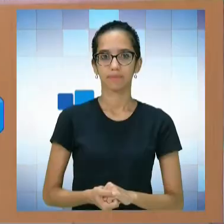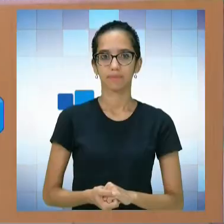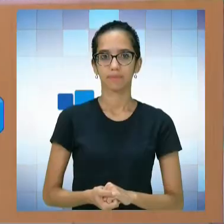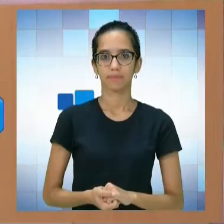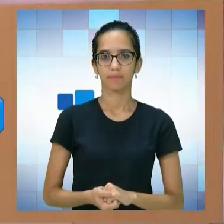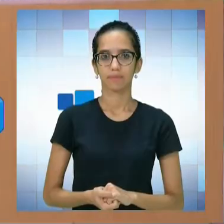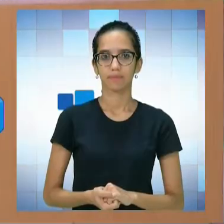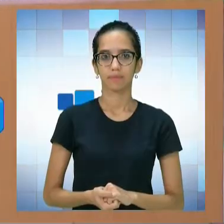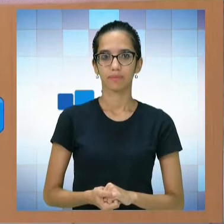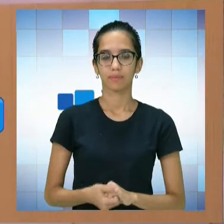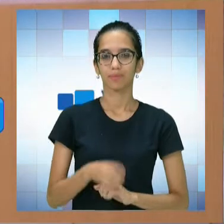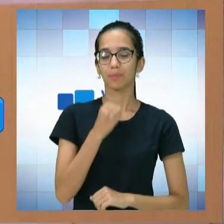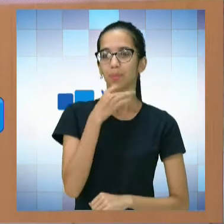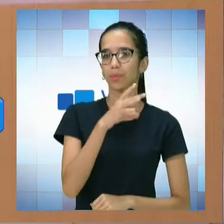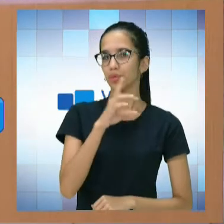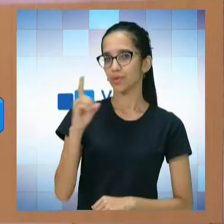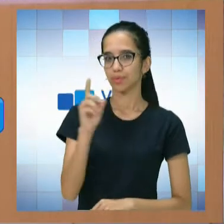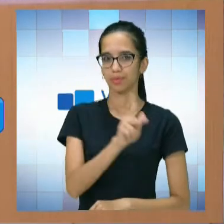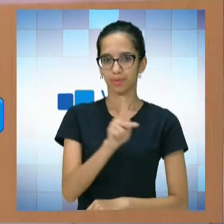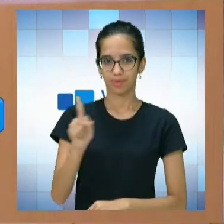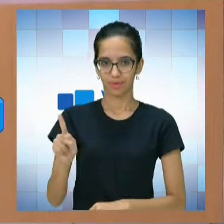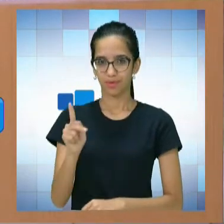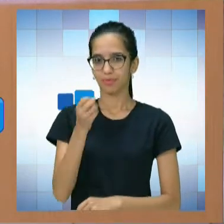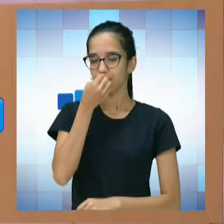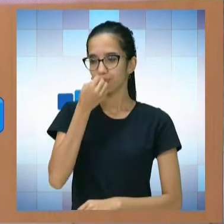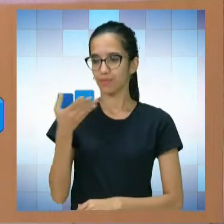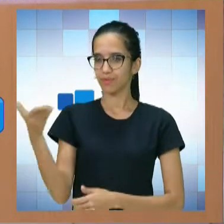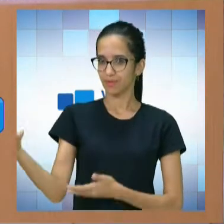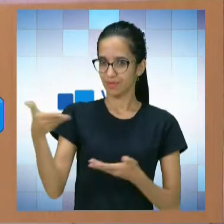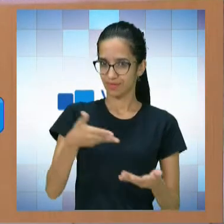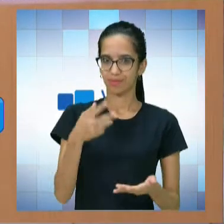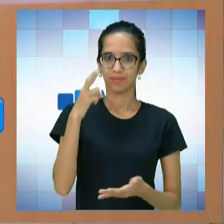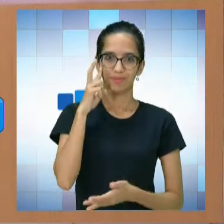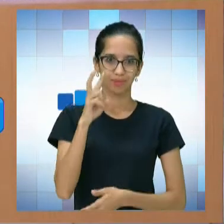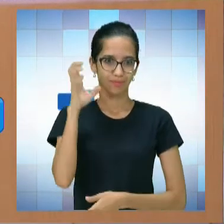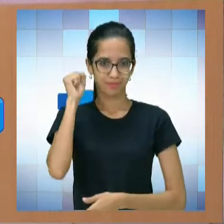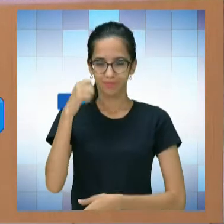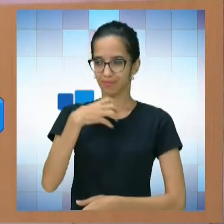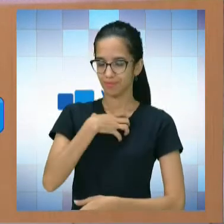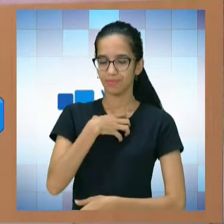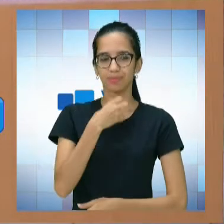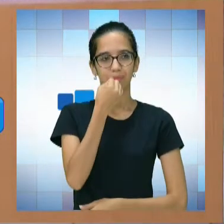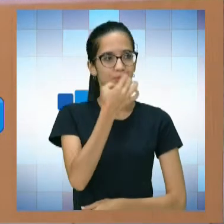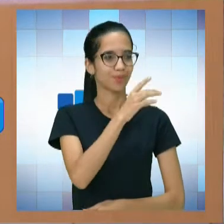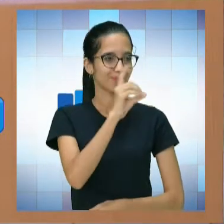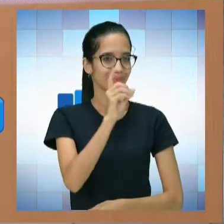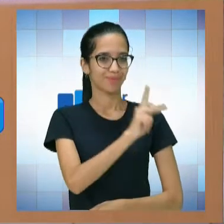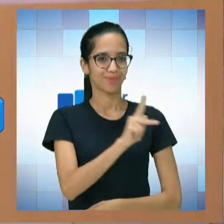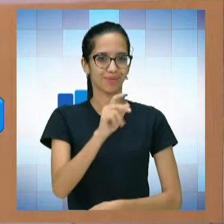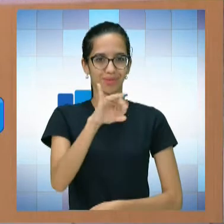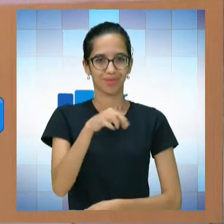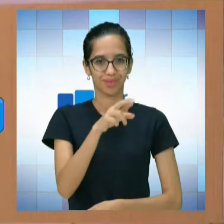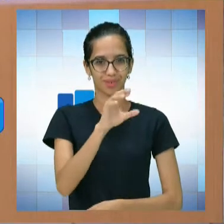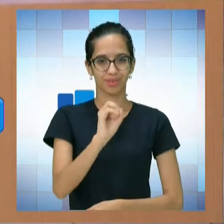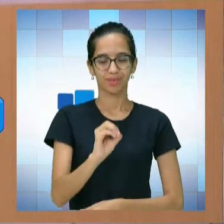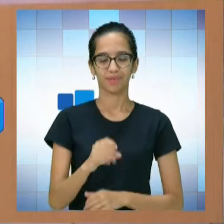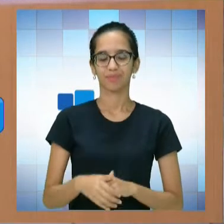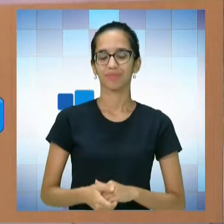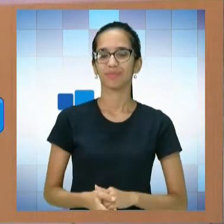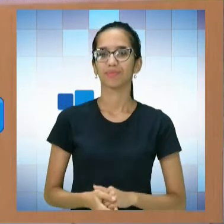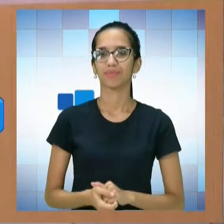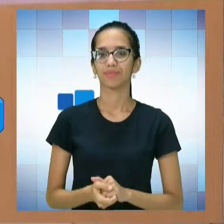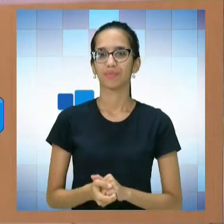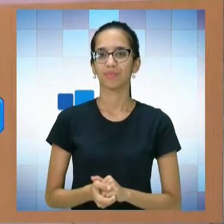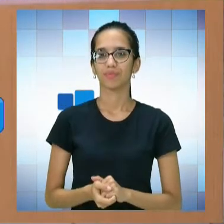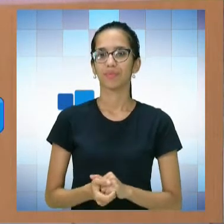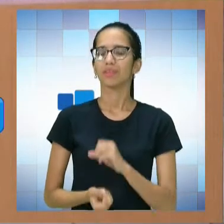agora. Bom dia, professor Cristóvão. Seja bem-vindo ao Vê, Ouvir e Sentir. Bom dia, professor Chico. Professor, a